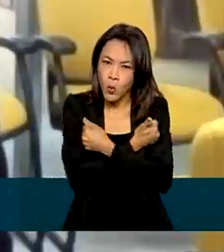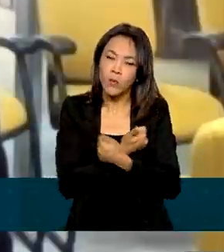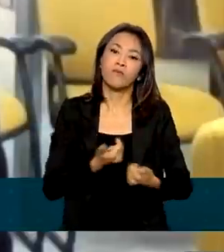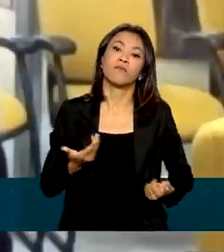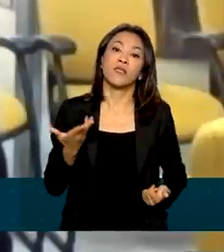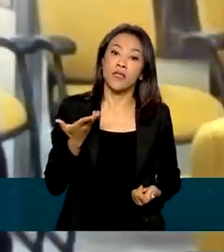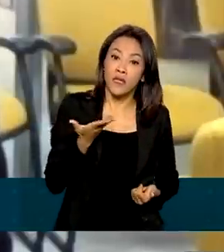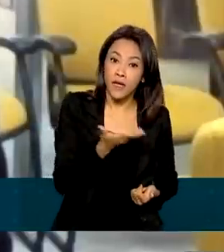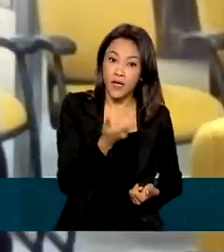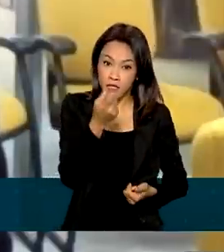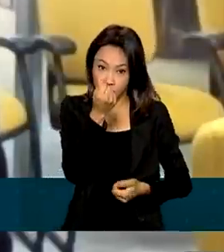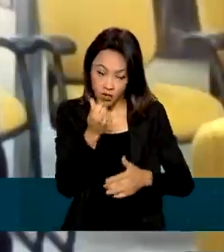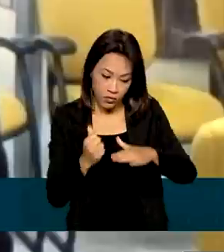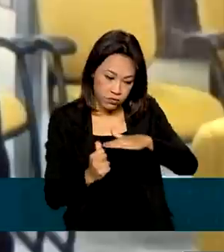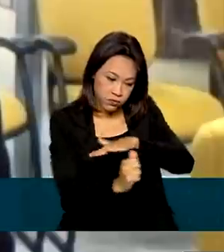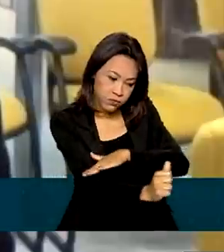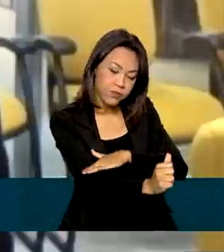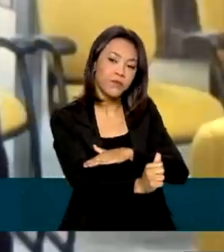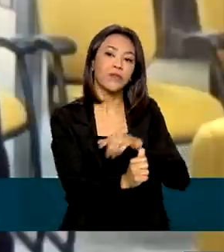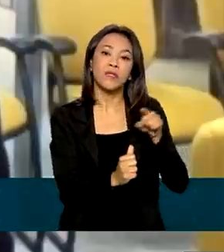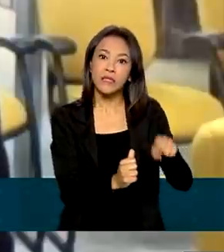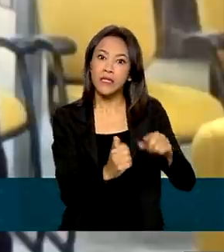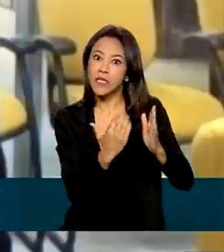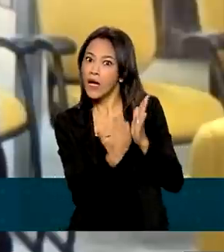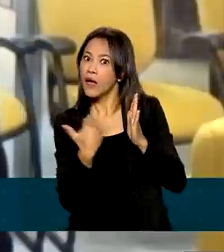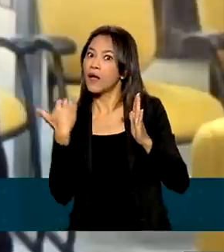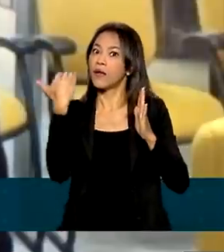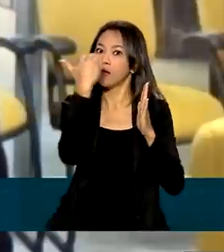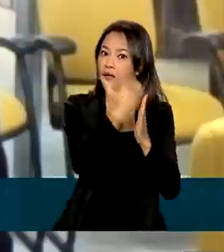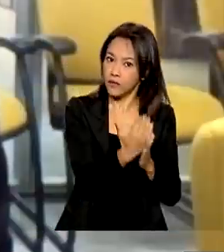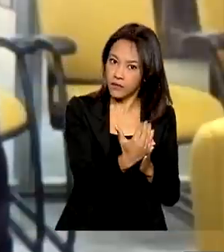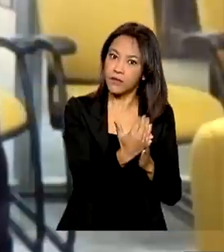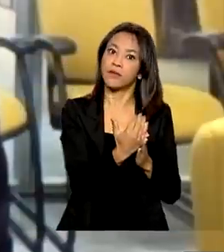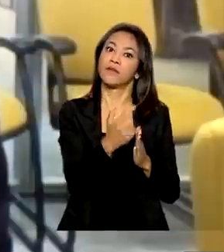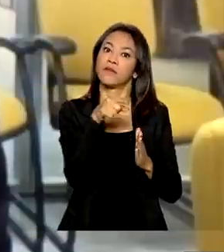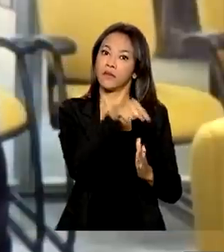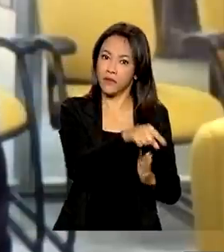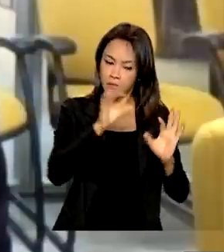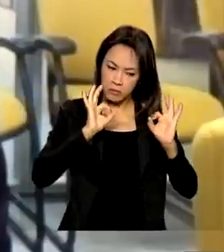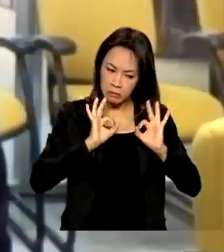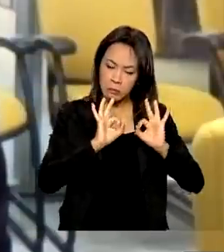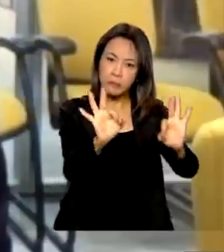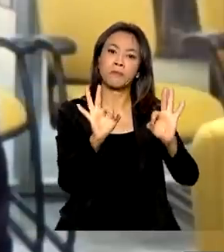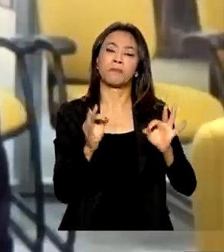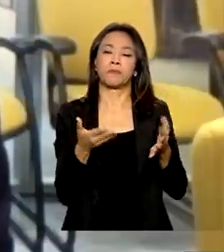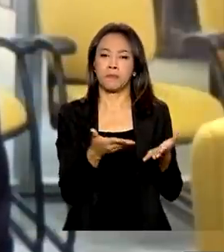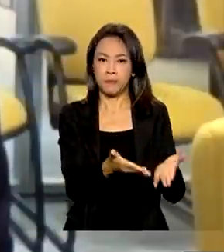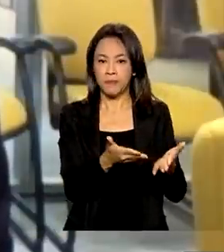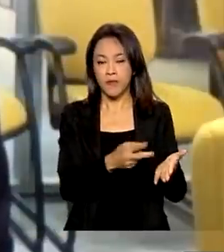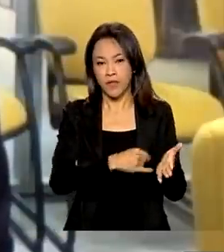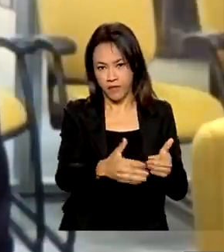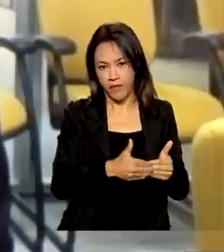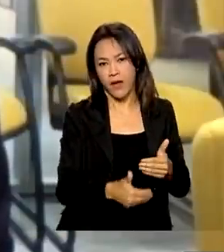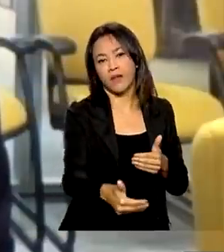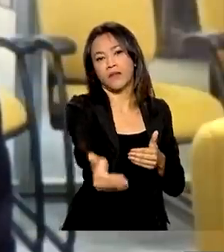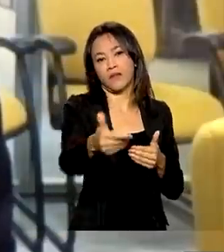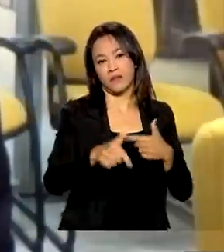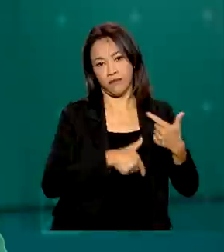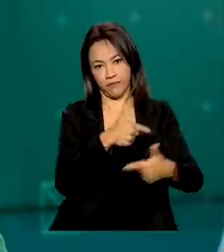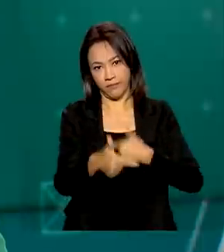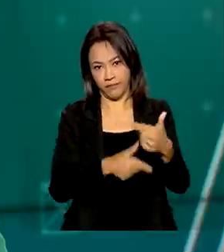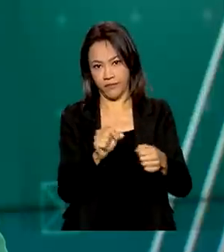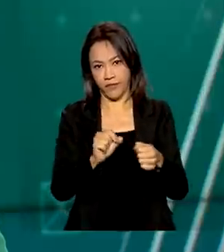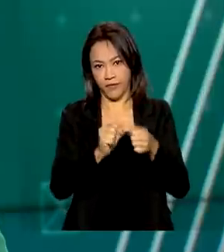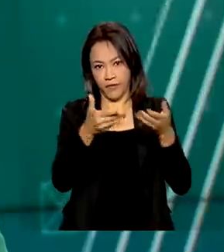de investimentos obrigatórios seja em muito superada pelos investimentos de fato realizados pelos concessionários.